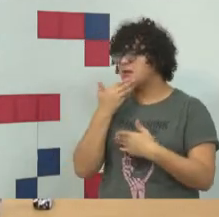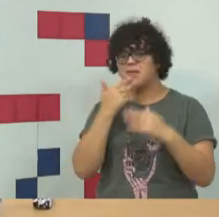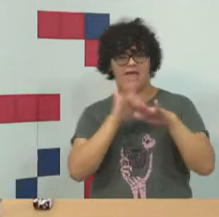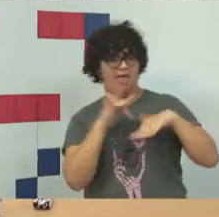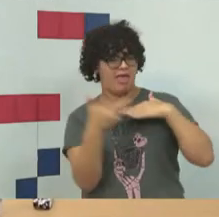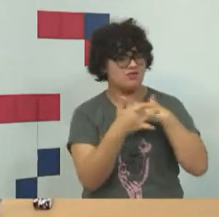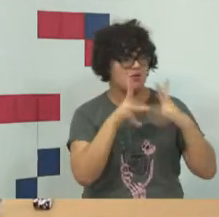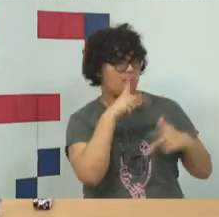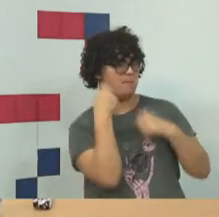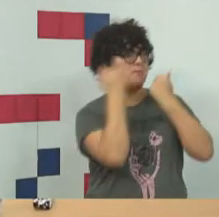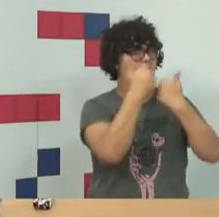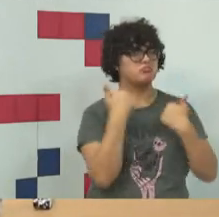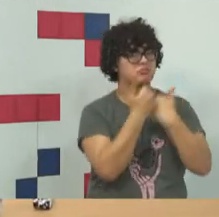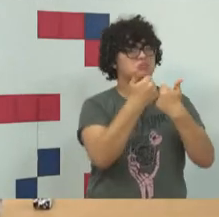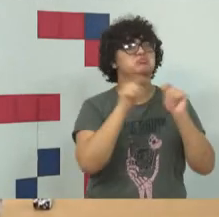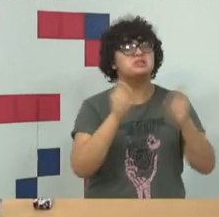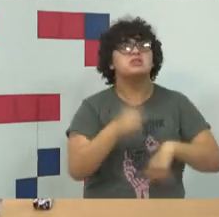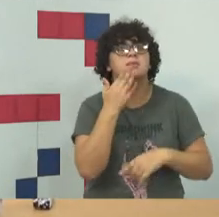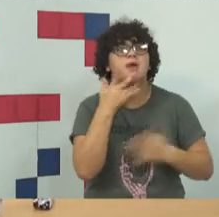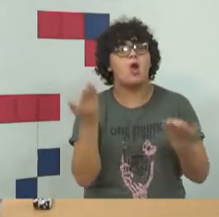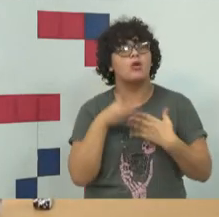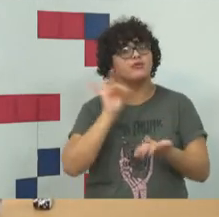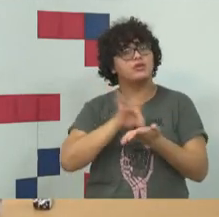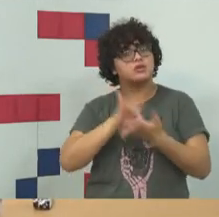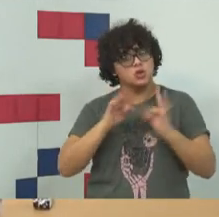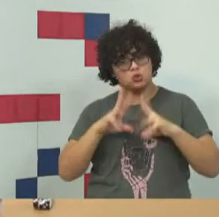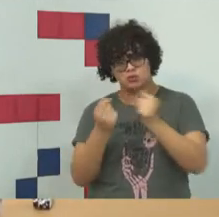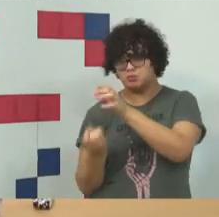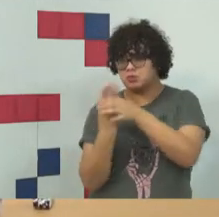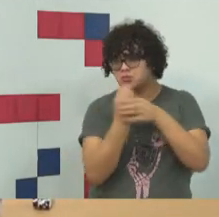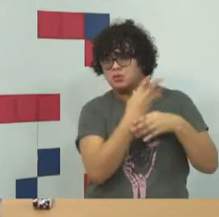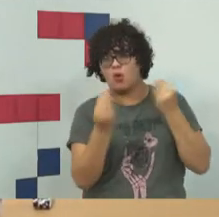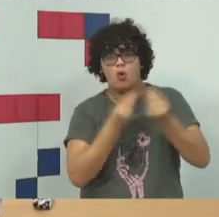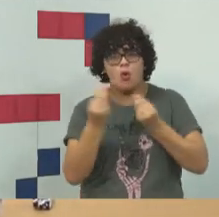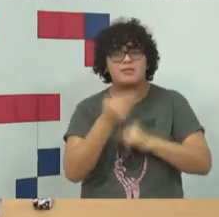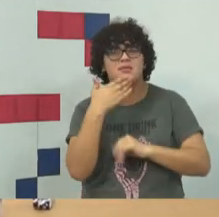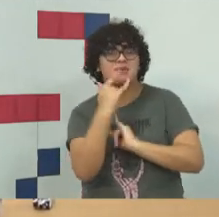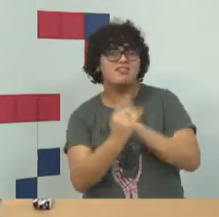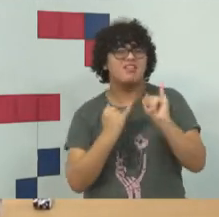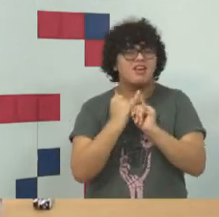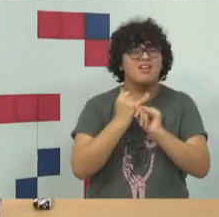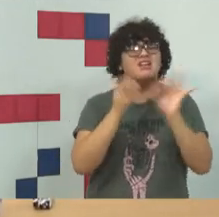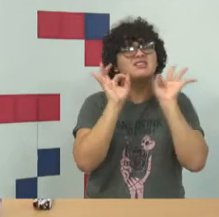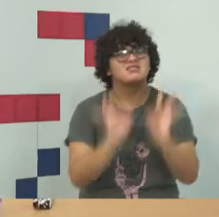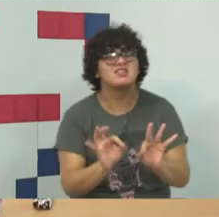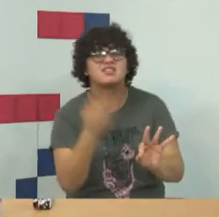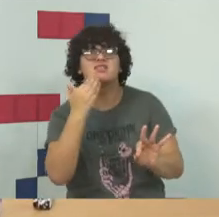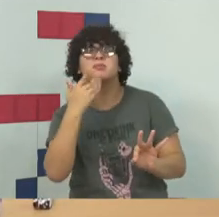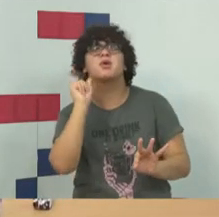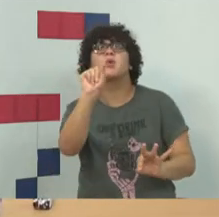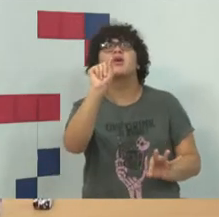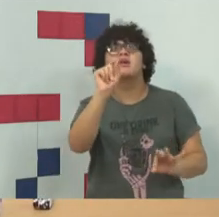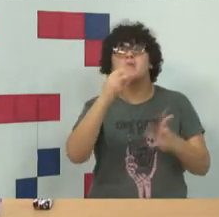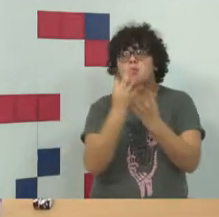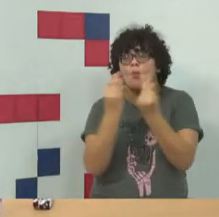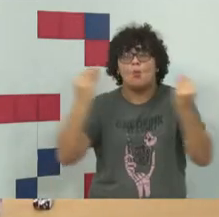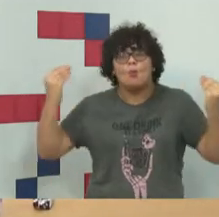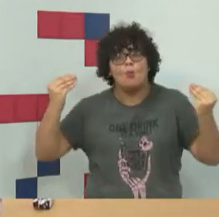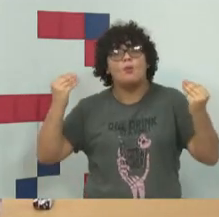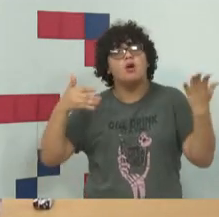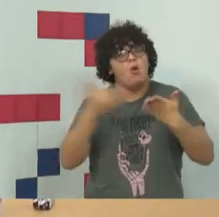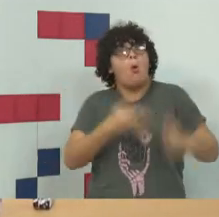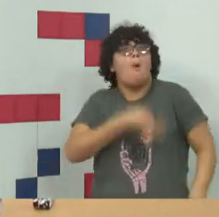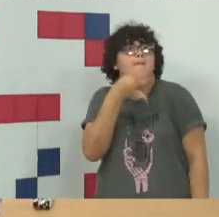autopoiese da rede, a grande verdade é que o surgimento da internet é um surgimento, que aí, trazendo um pouco o